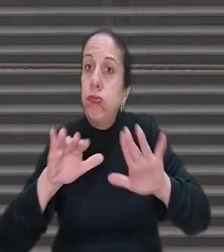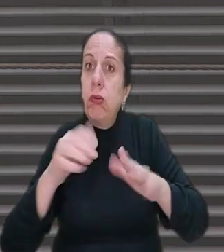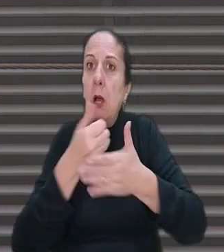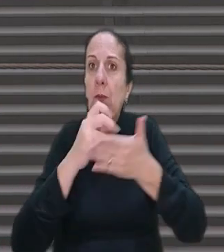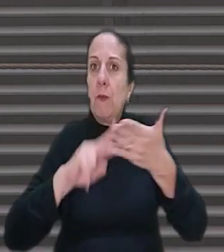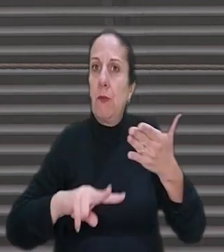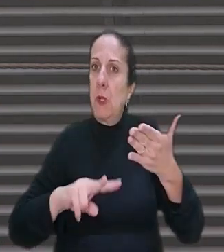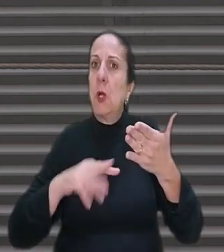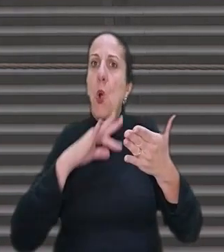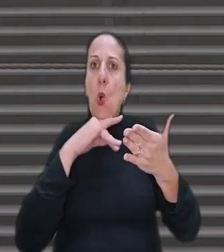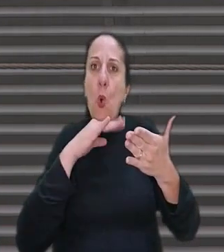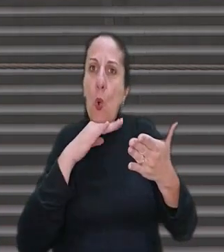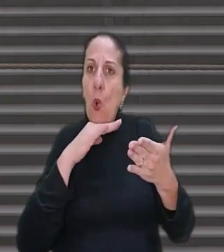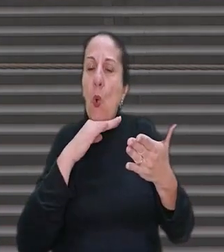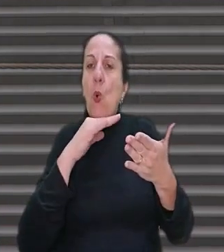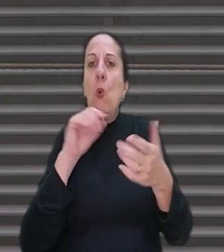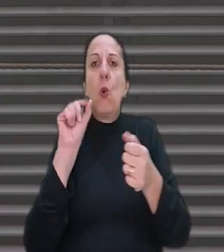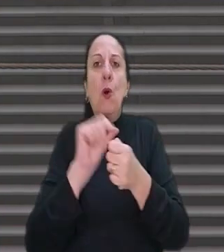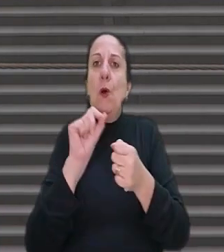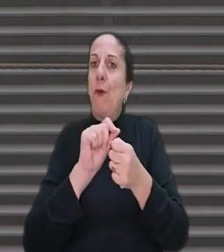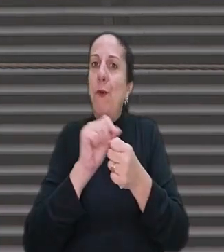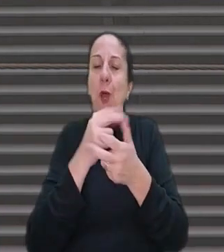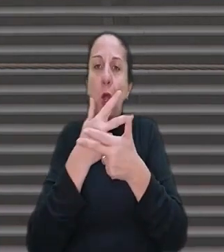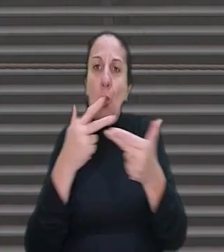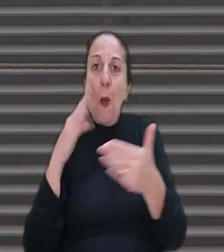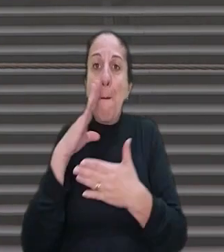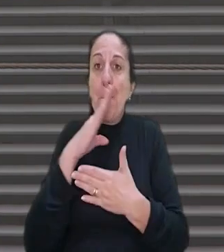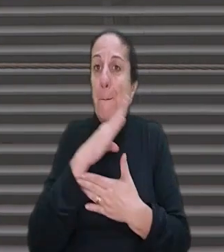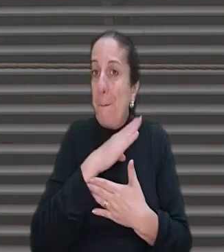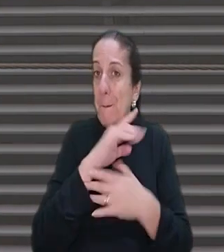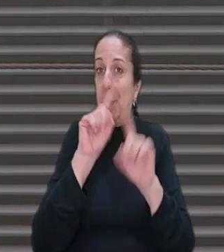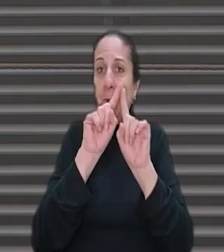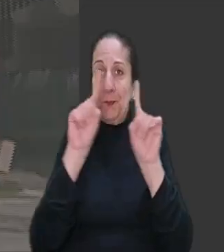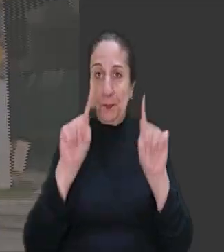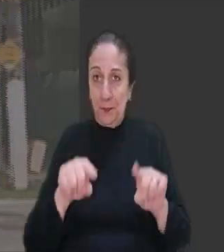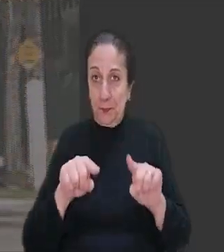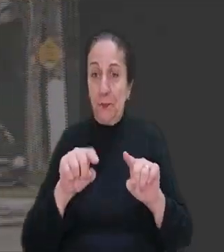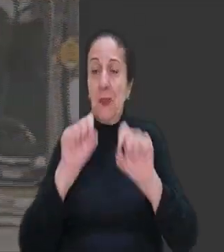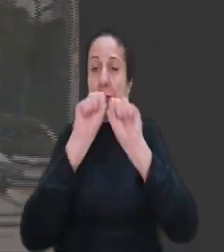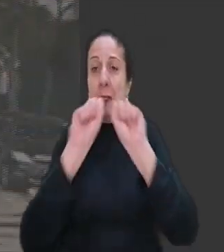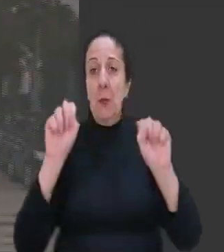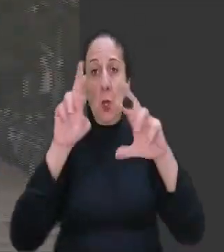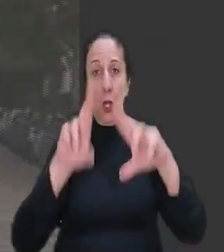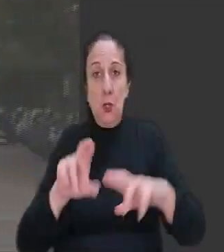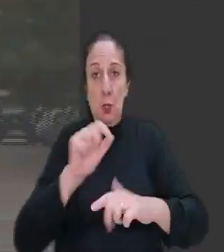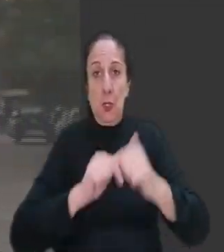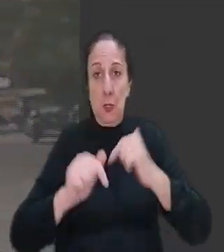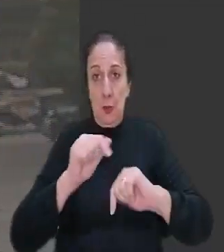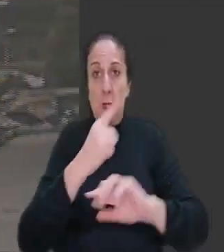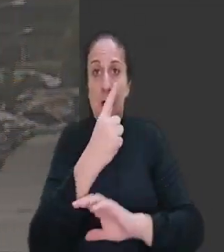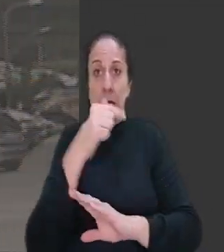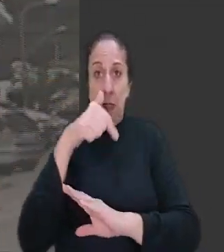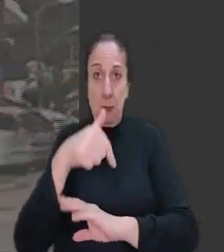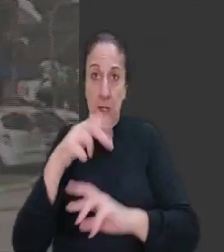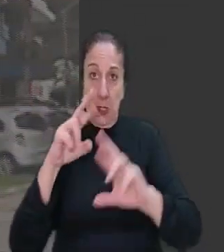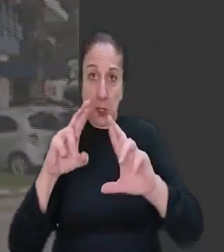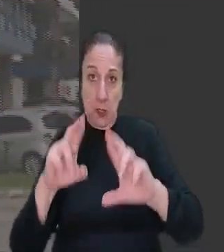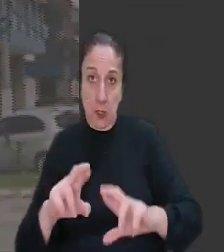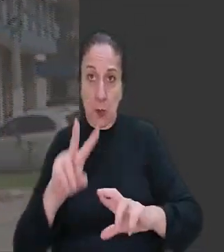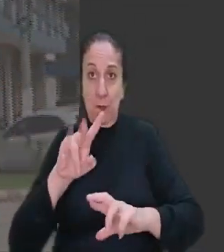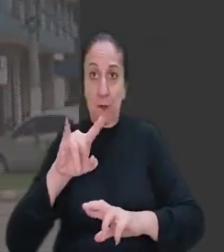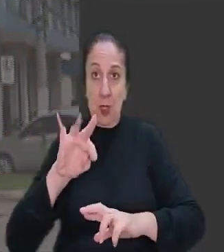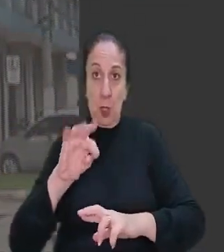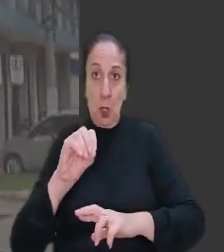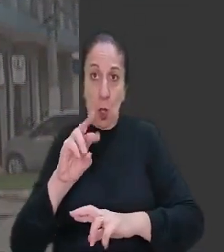avaliação negativa teria causado os danos alegados pela empregada. O Tribunal Regional do Trabalho, da 17ª